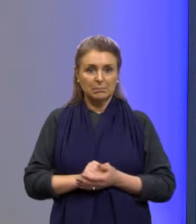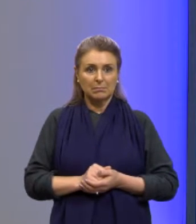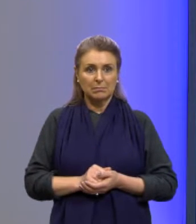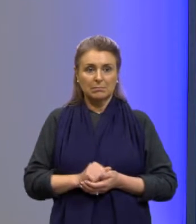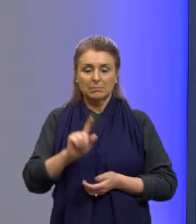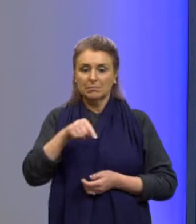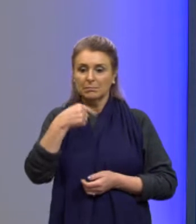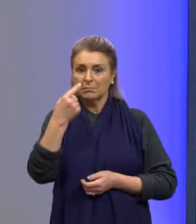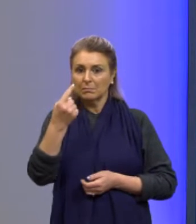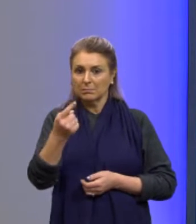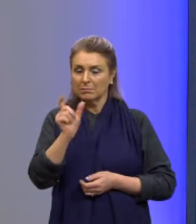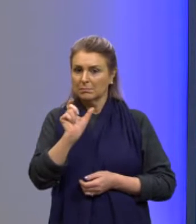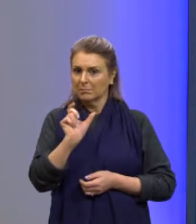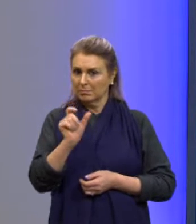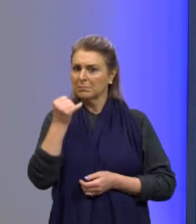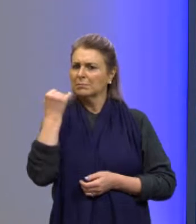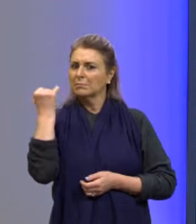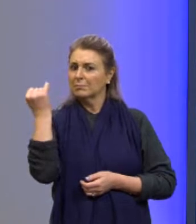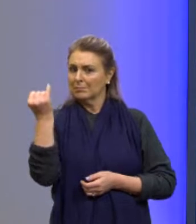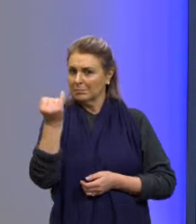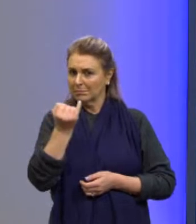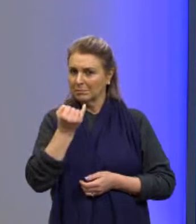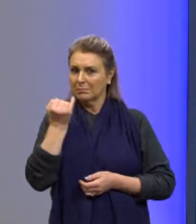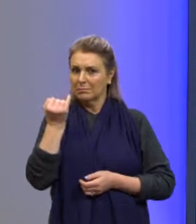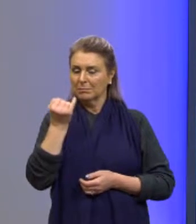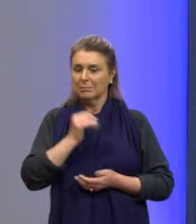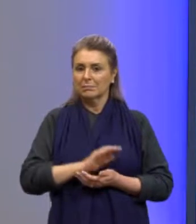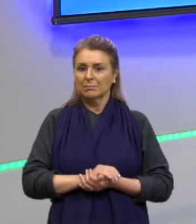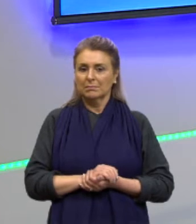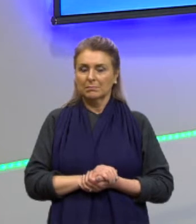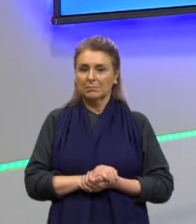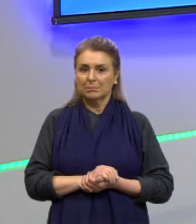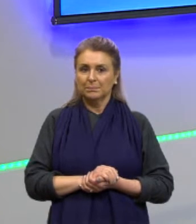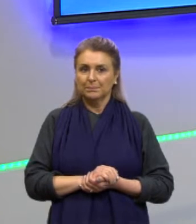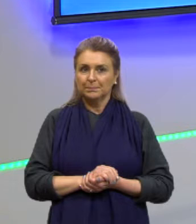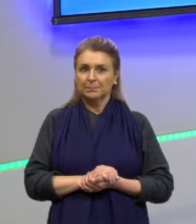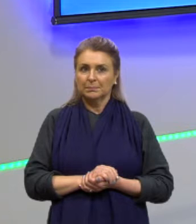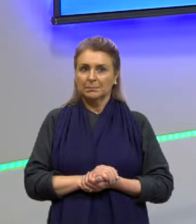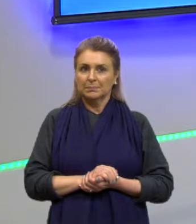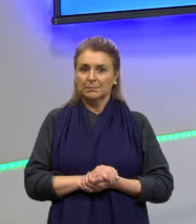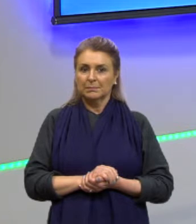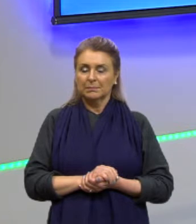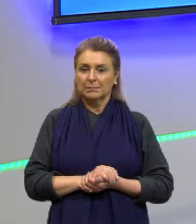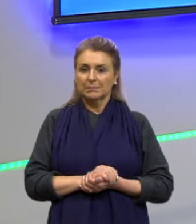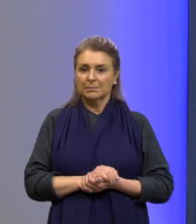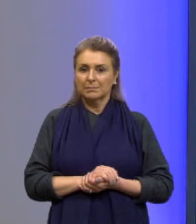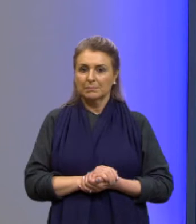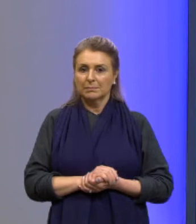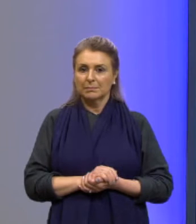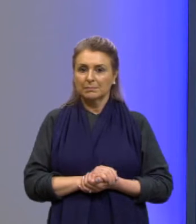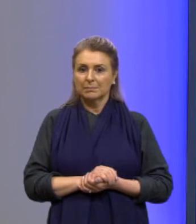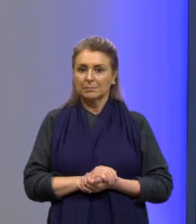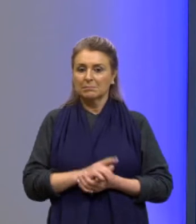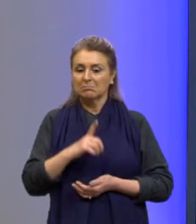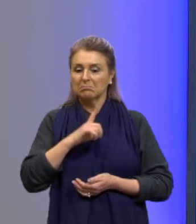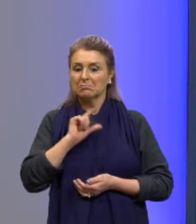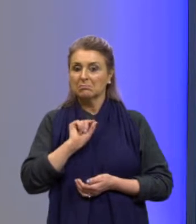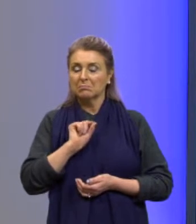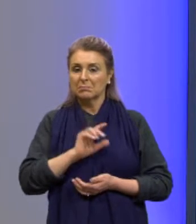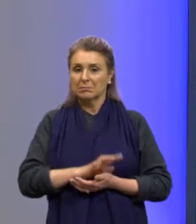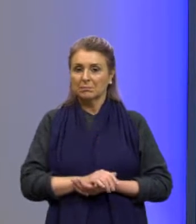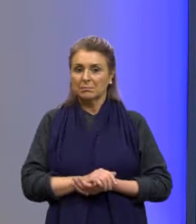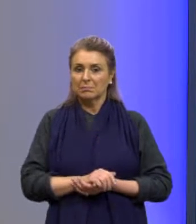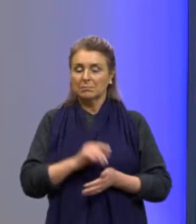E a outra palavrinha mágica... Mágica, né? Não falei da palavrinha mágica, mas é a palavrinha-chave que nós vamos ter aqui.